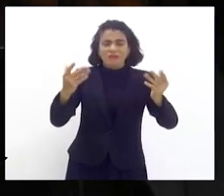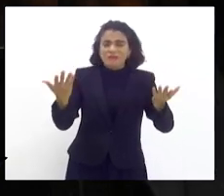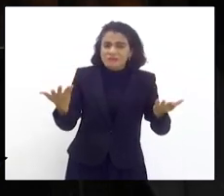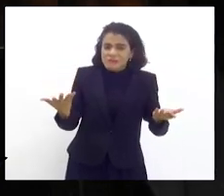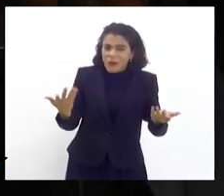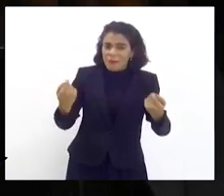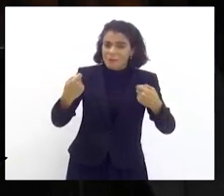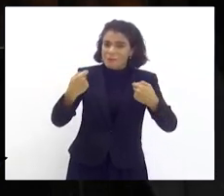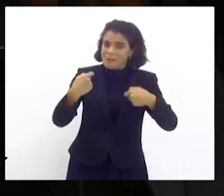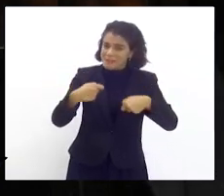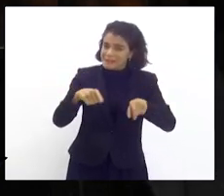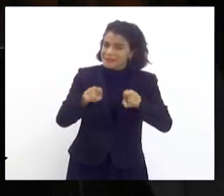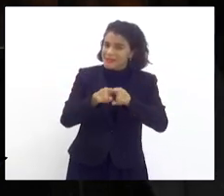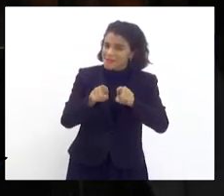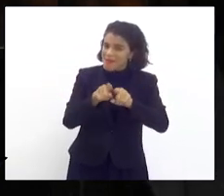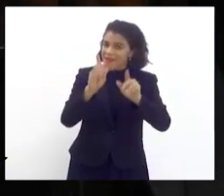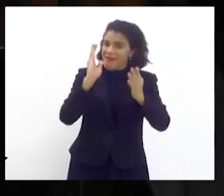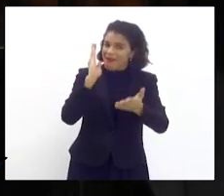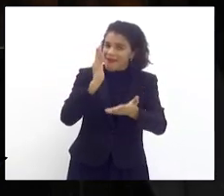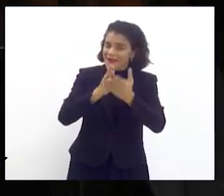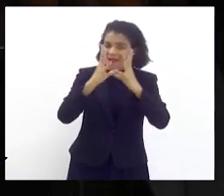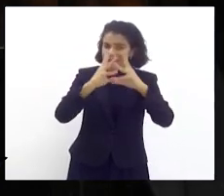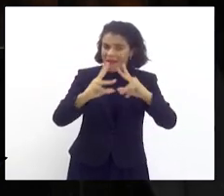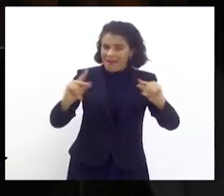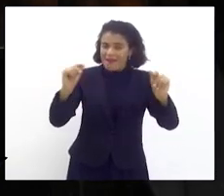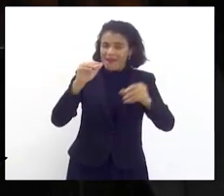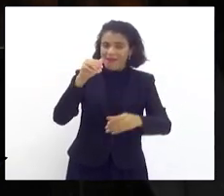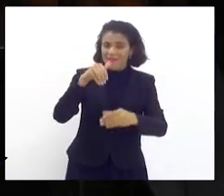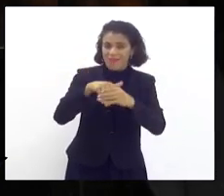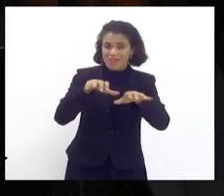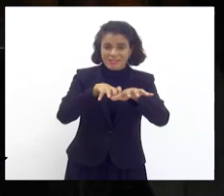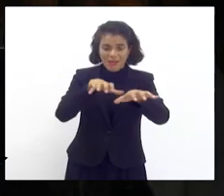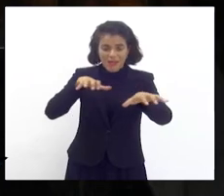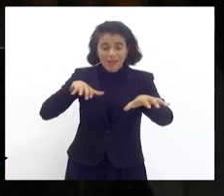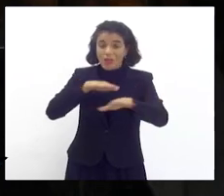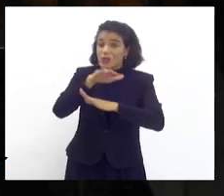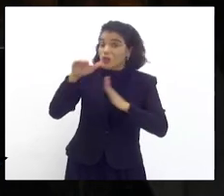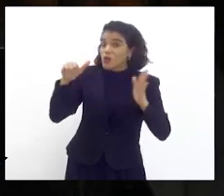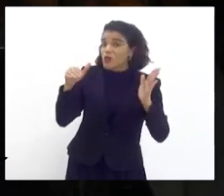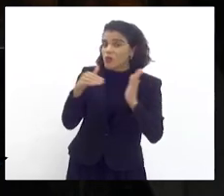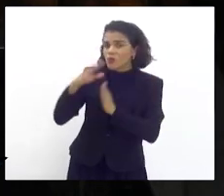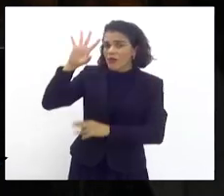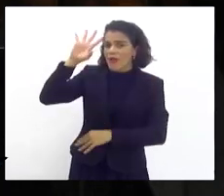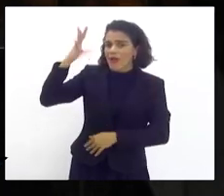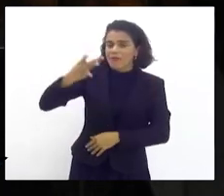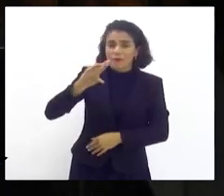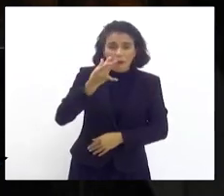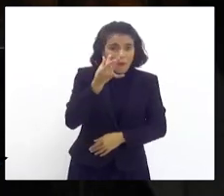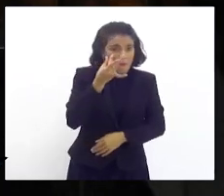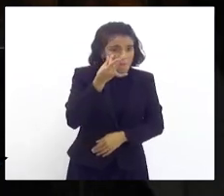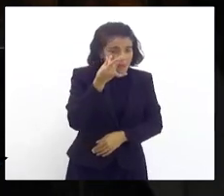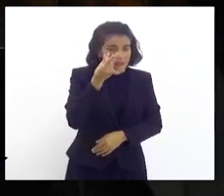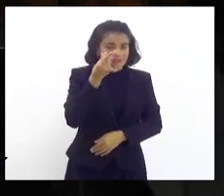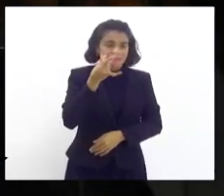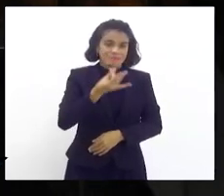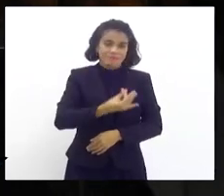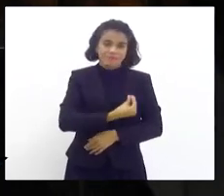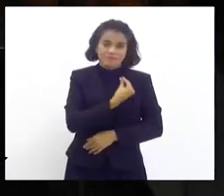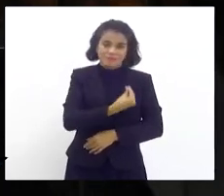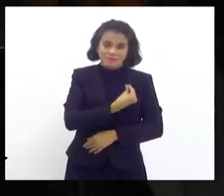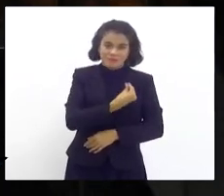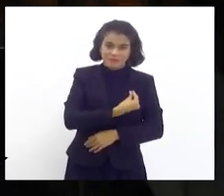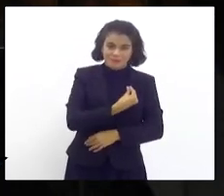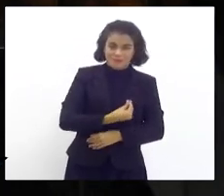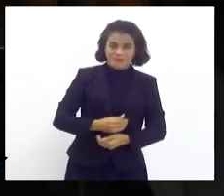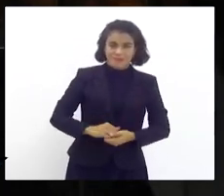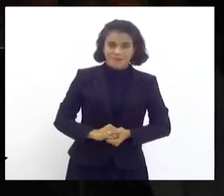também tem que acabar a votação remota e tem que ser tudo presencial, tudo